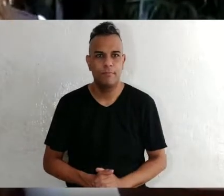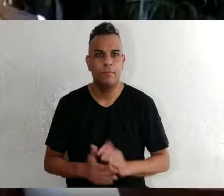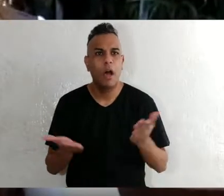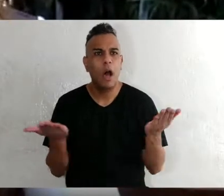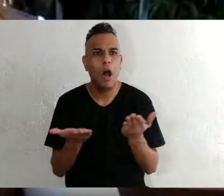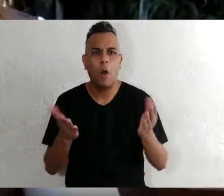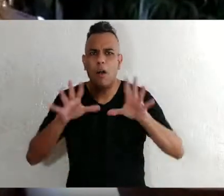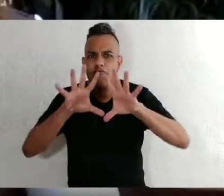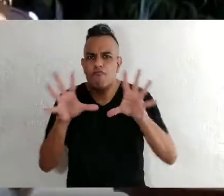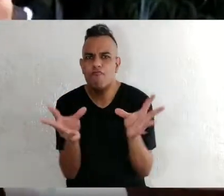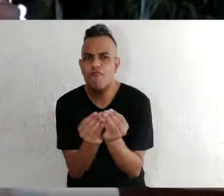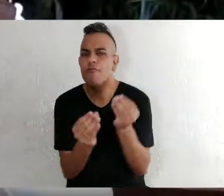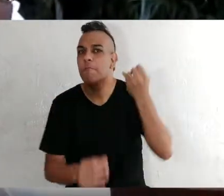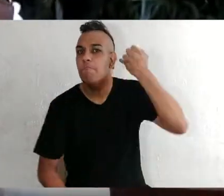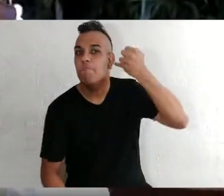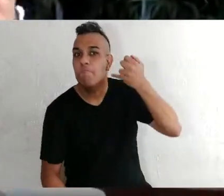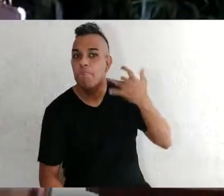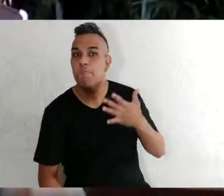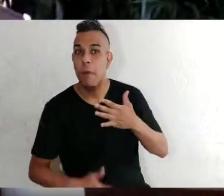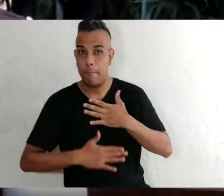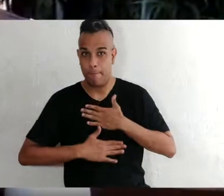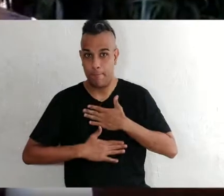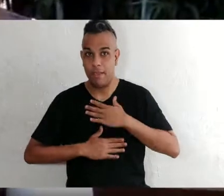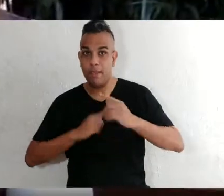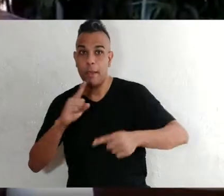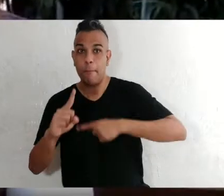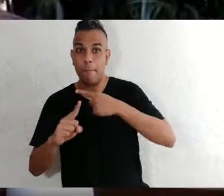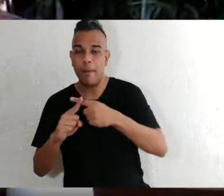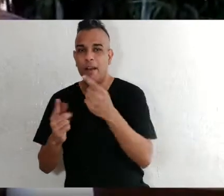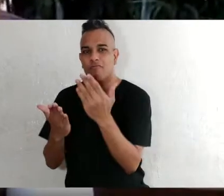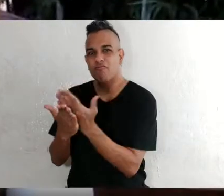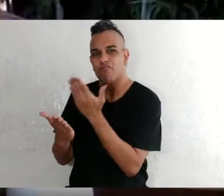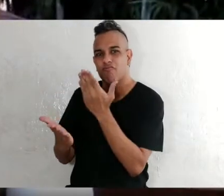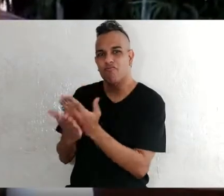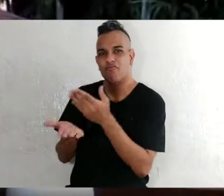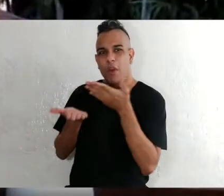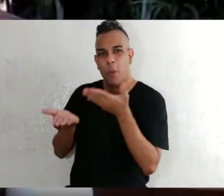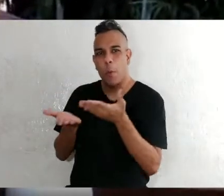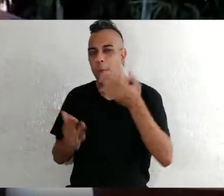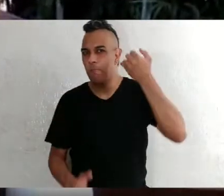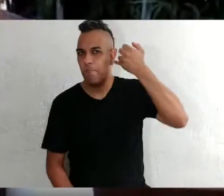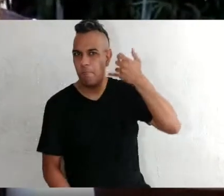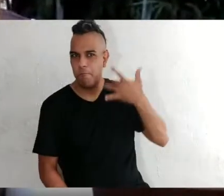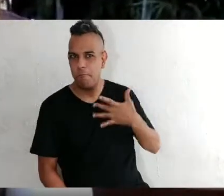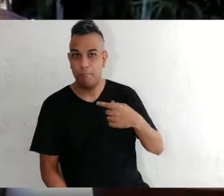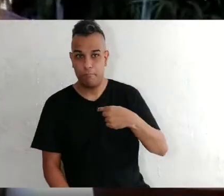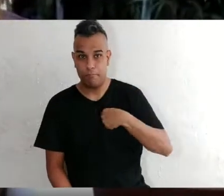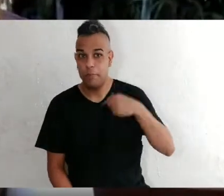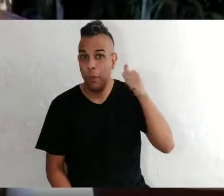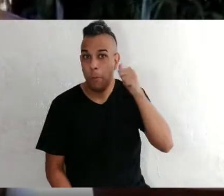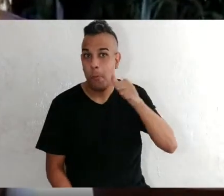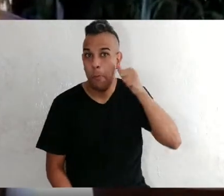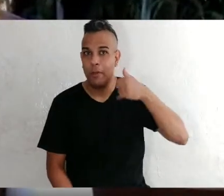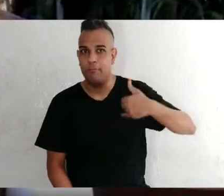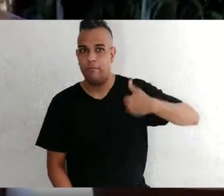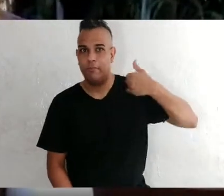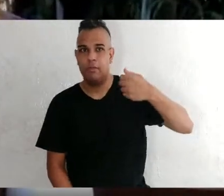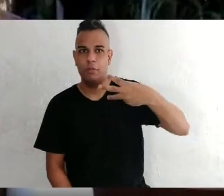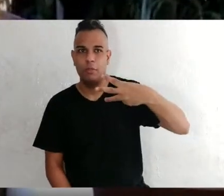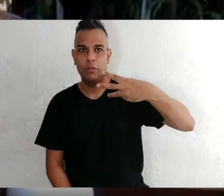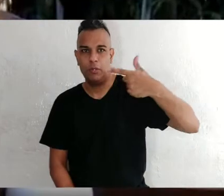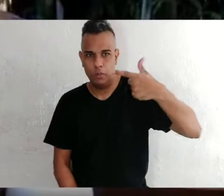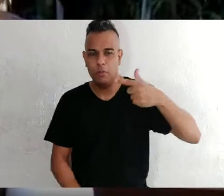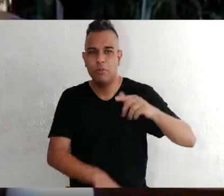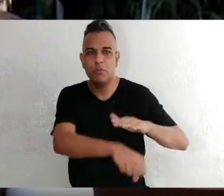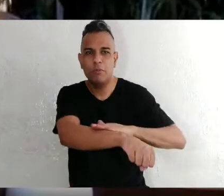Vou fazer uma breve audiodescrição minha, seguida pela audiodescrição da capa do livro. Sou uma mulher de 32 anos,